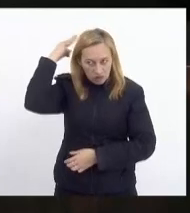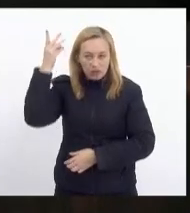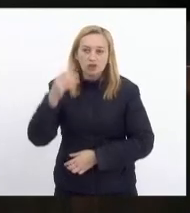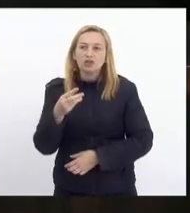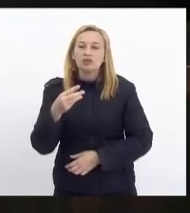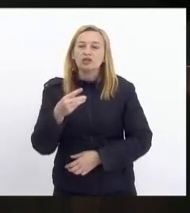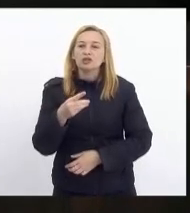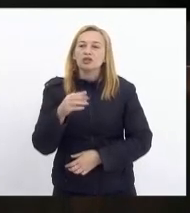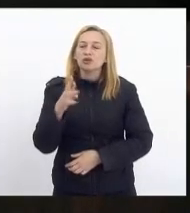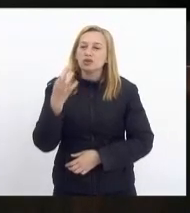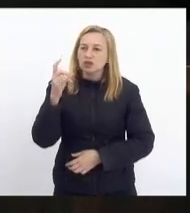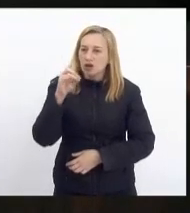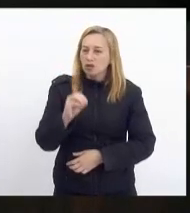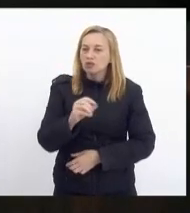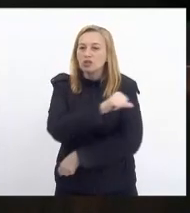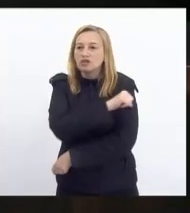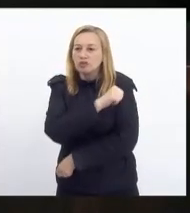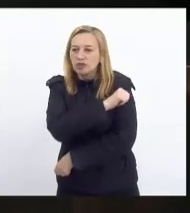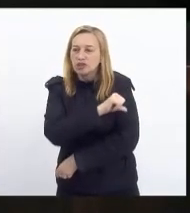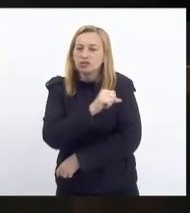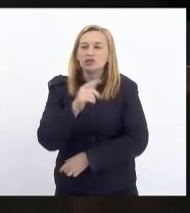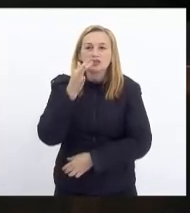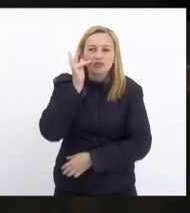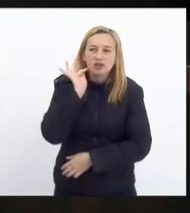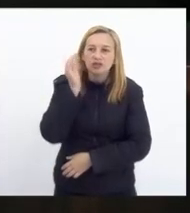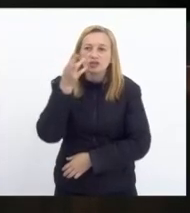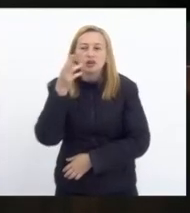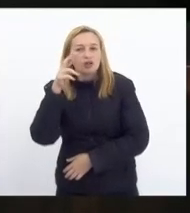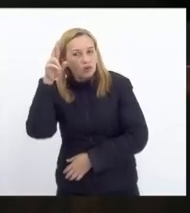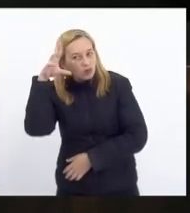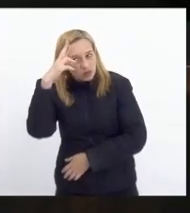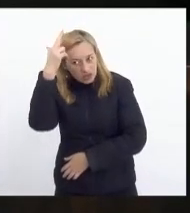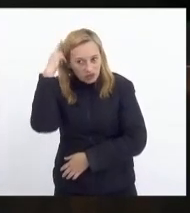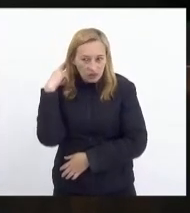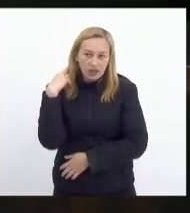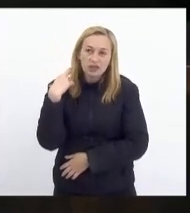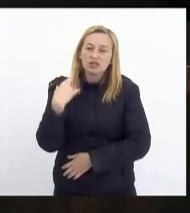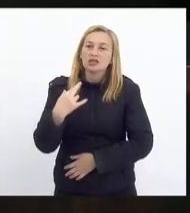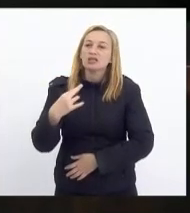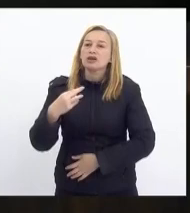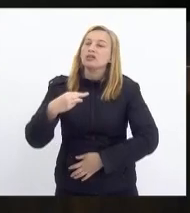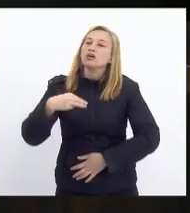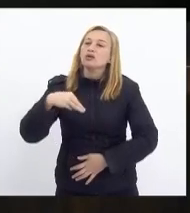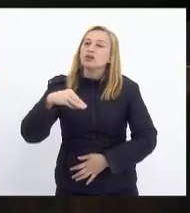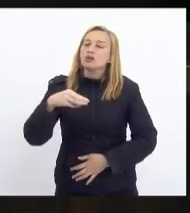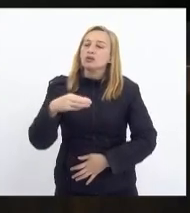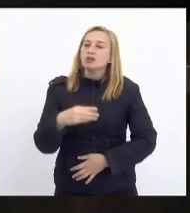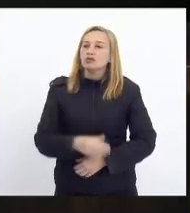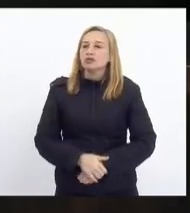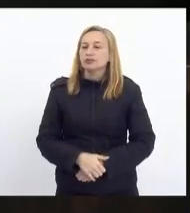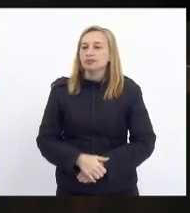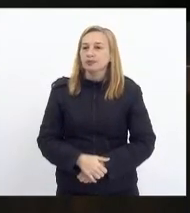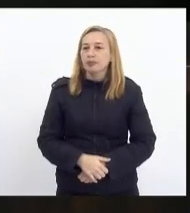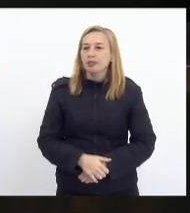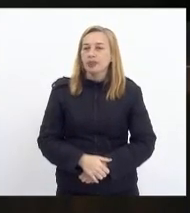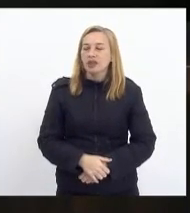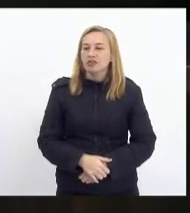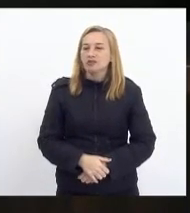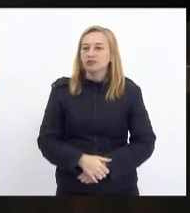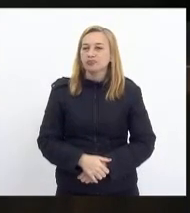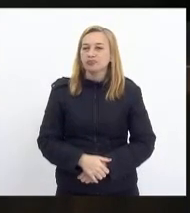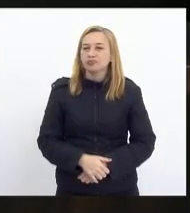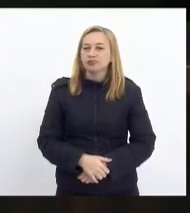Ronaldo Anquieta, Enfermeira Regione, Flávio Serafim, Rosane Félix, Márcio Pacheco, novamente.